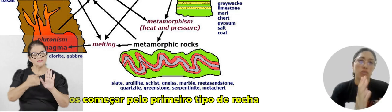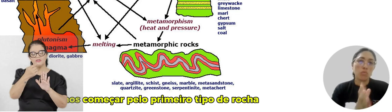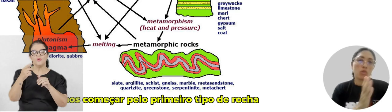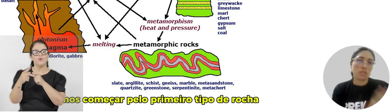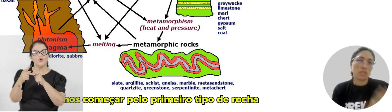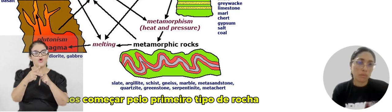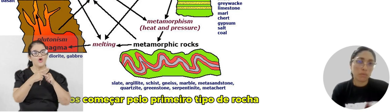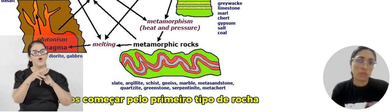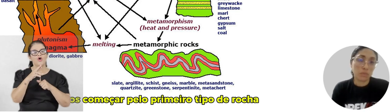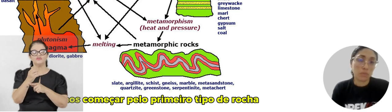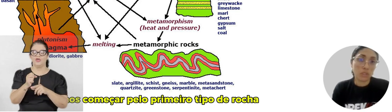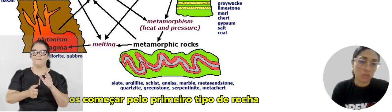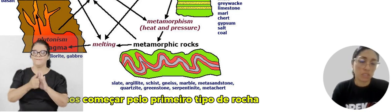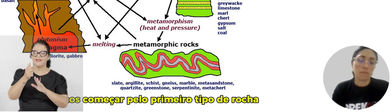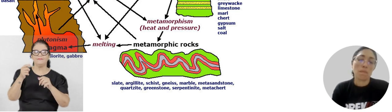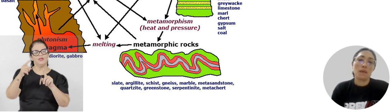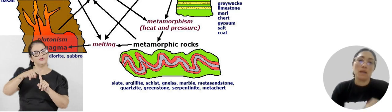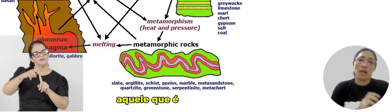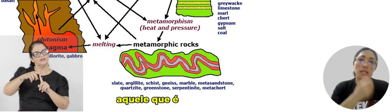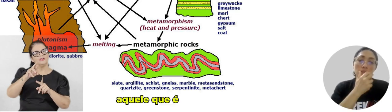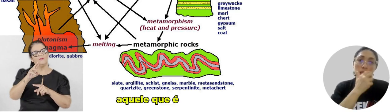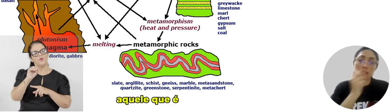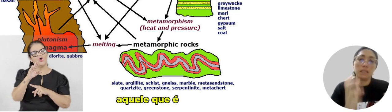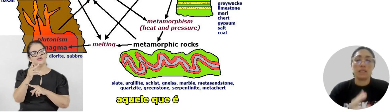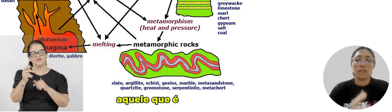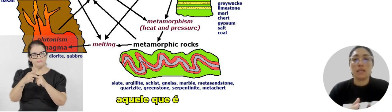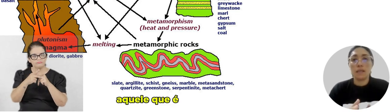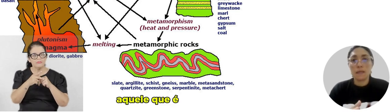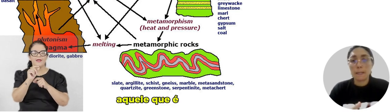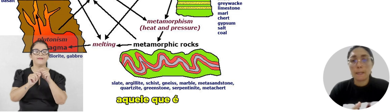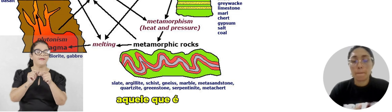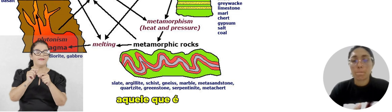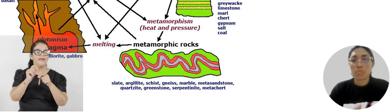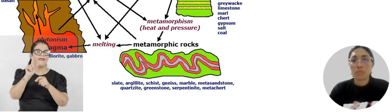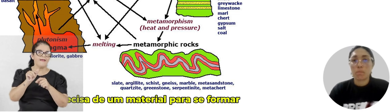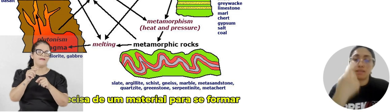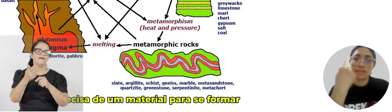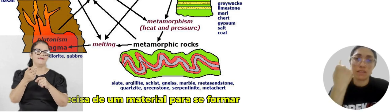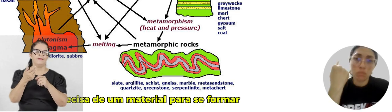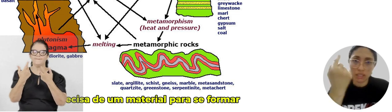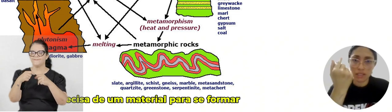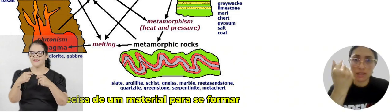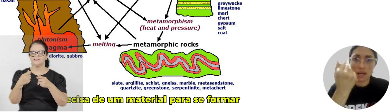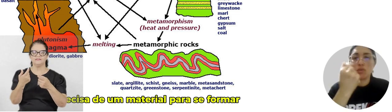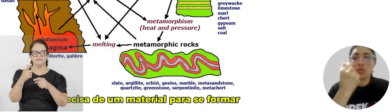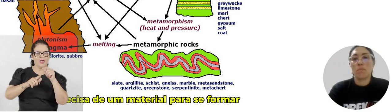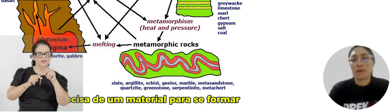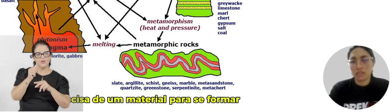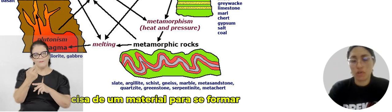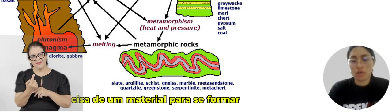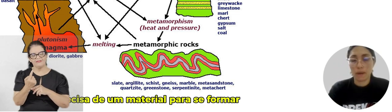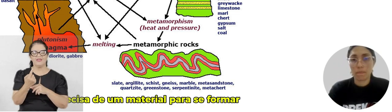Vamos começar pelo primeiro tipo de rocha, aquele que precisa de um material